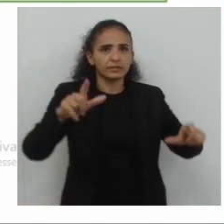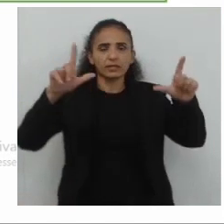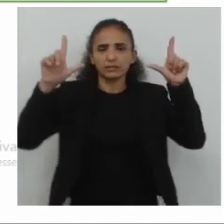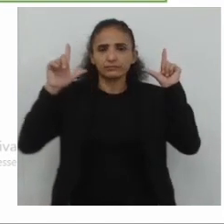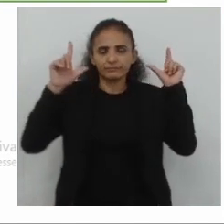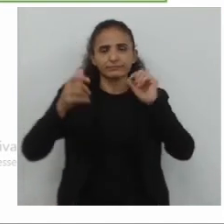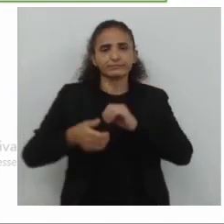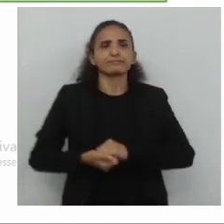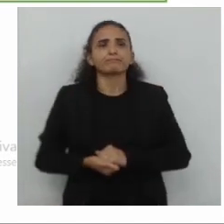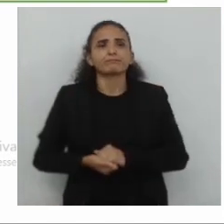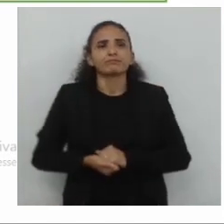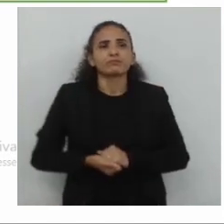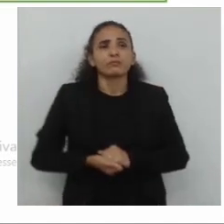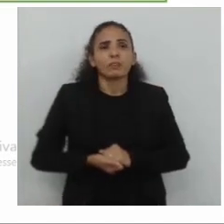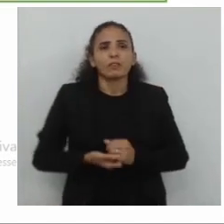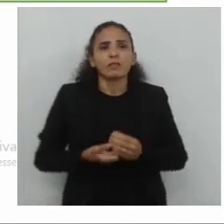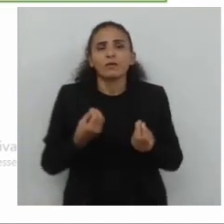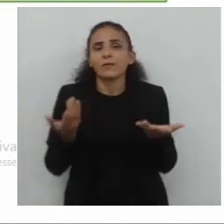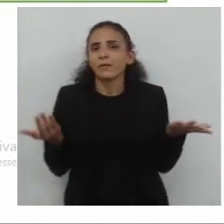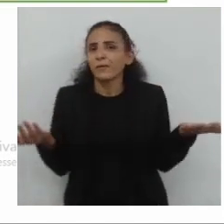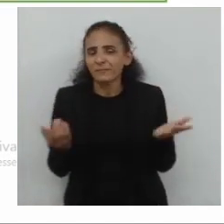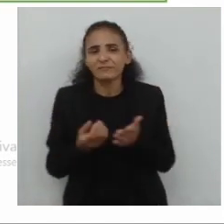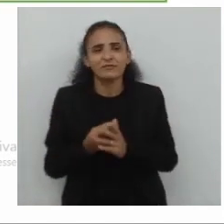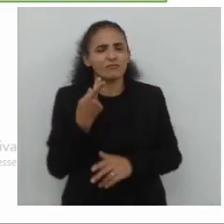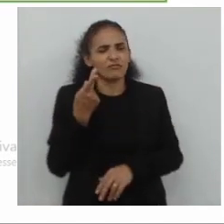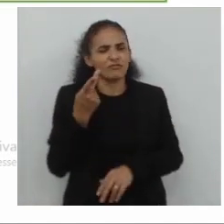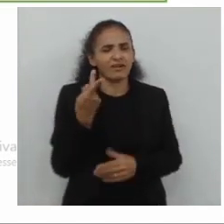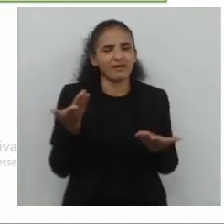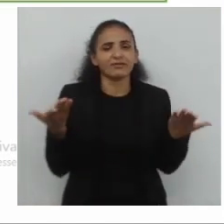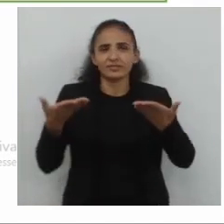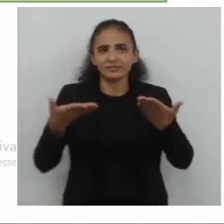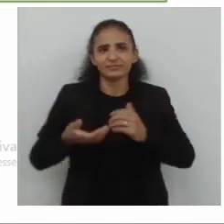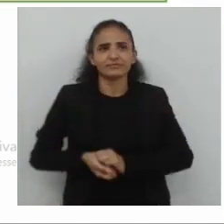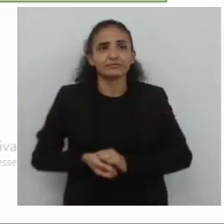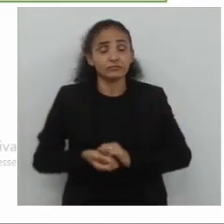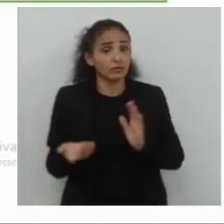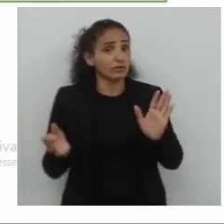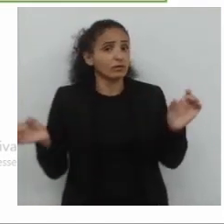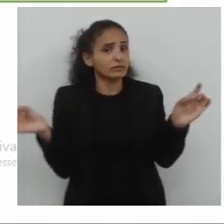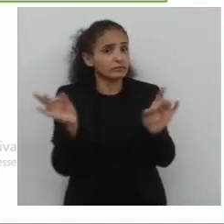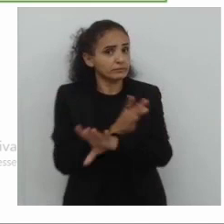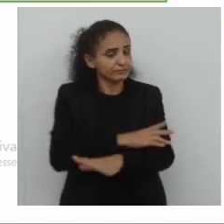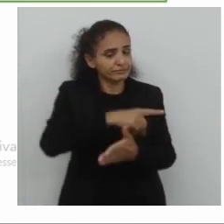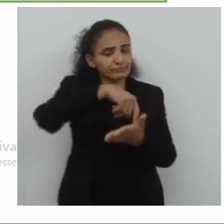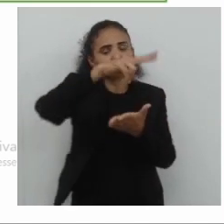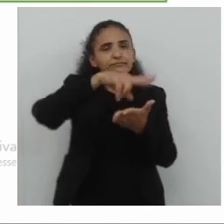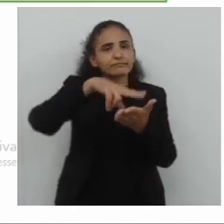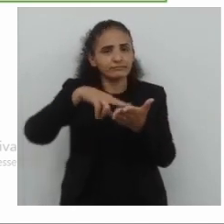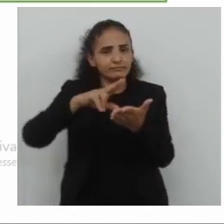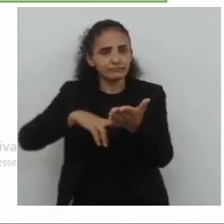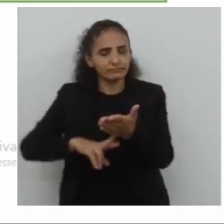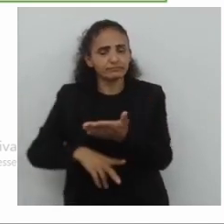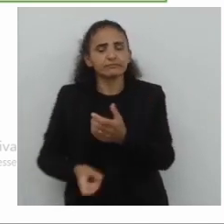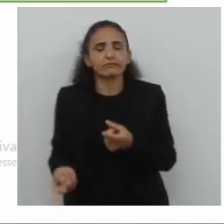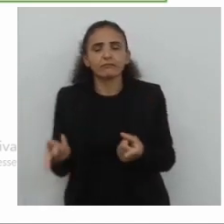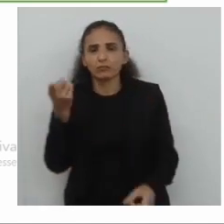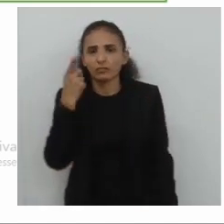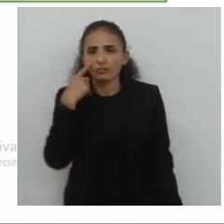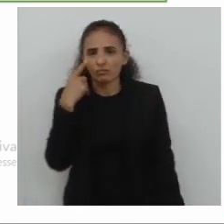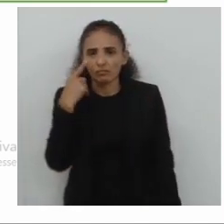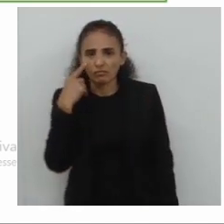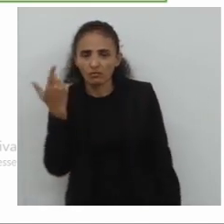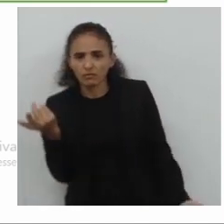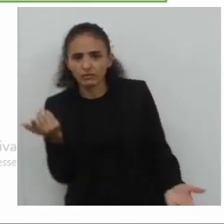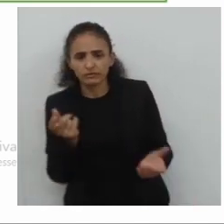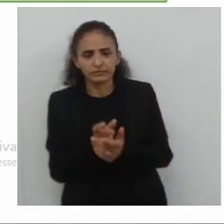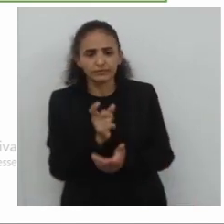ainda, nós temos o seguinte, comentários. Após a leitura dos dois textos, podemos observar que,